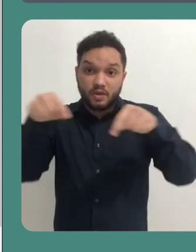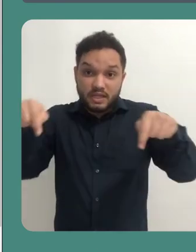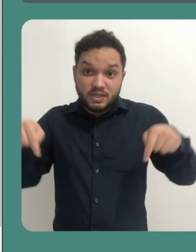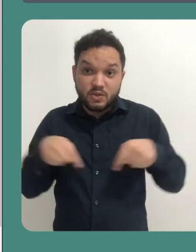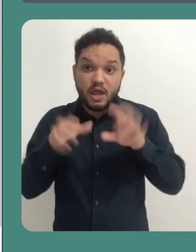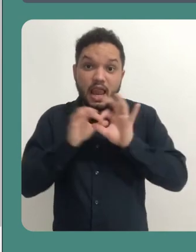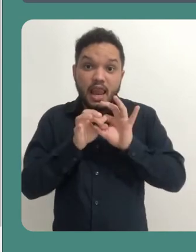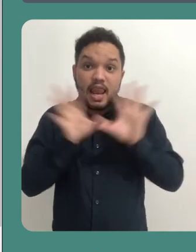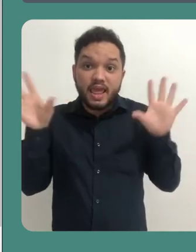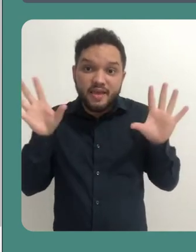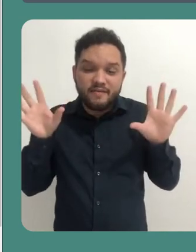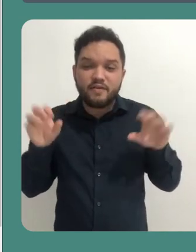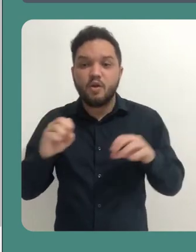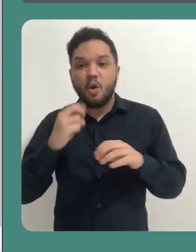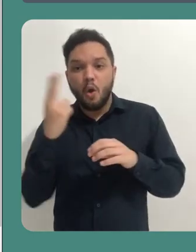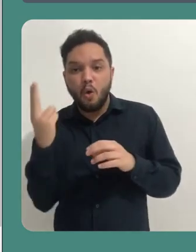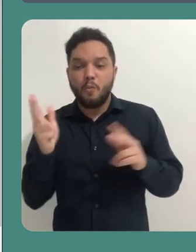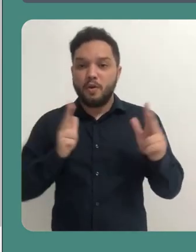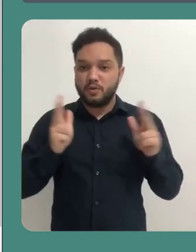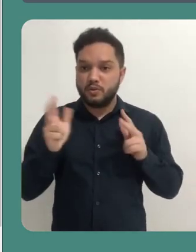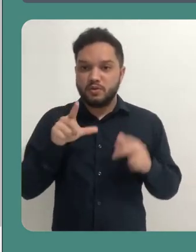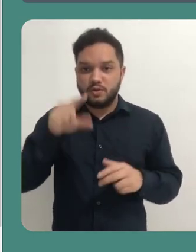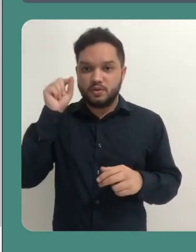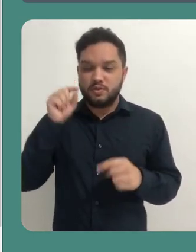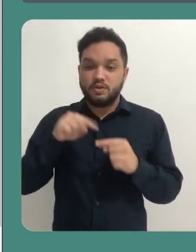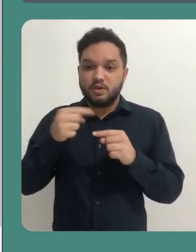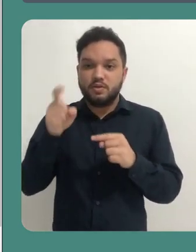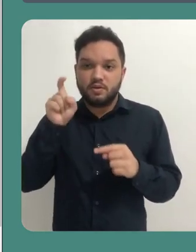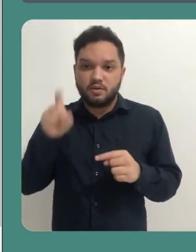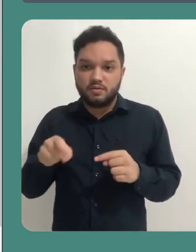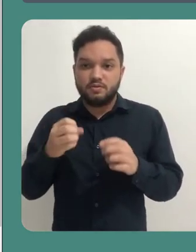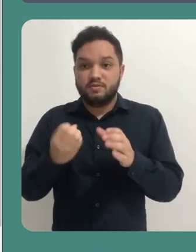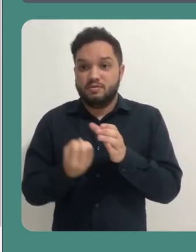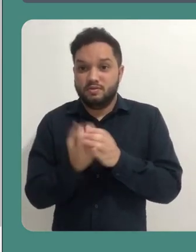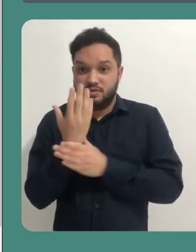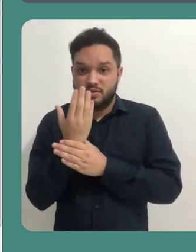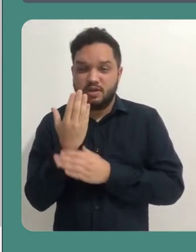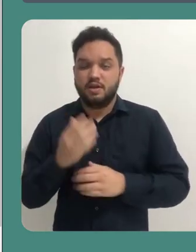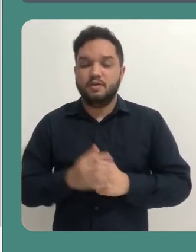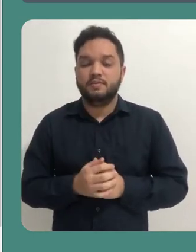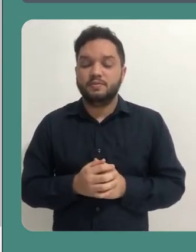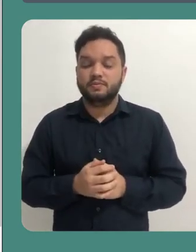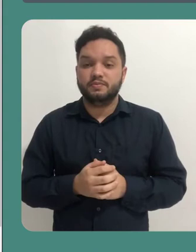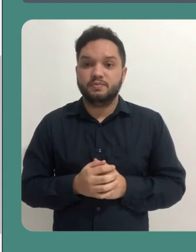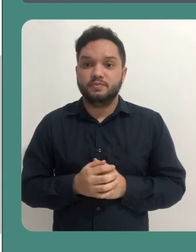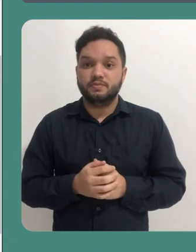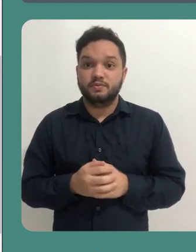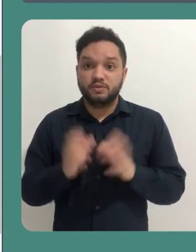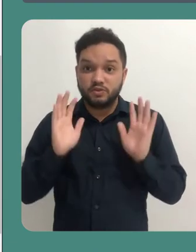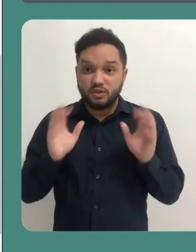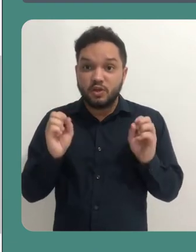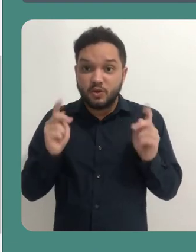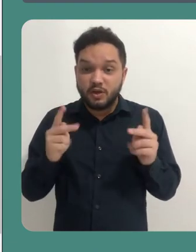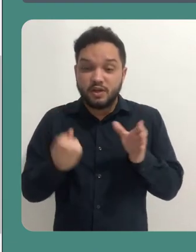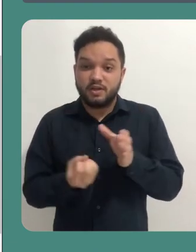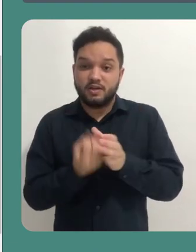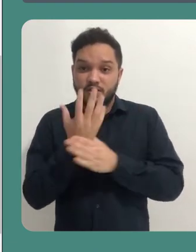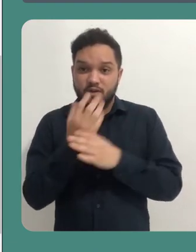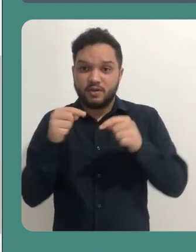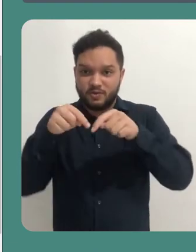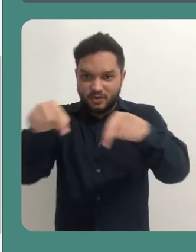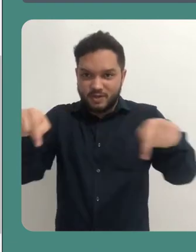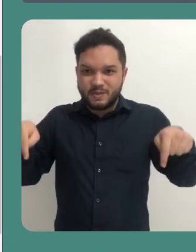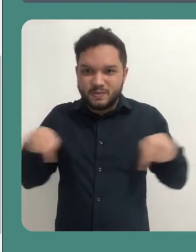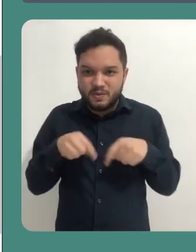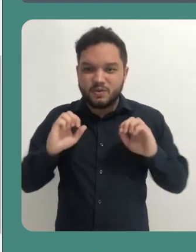E defina se essa sala será pública ou se será privada. Em seguida, clique aqui em criar. Bom, depois de